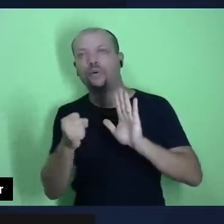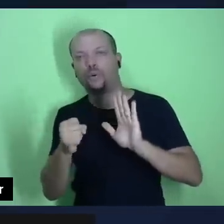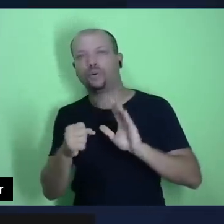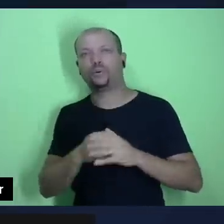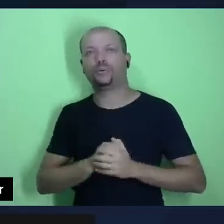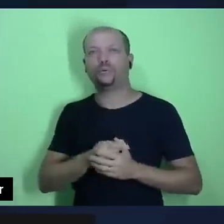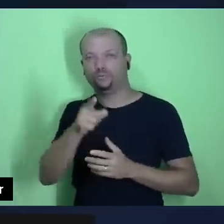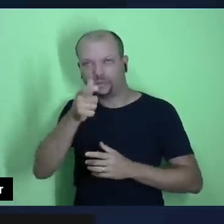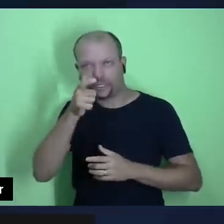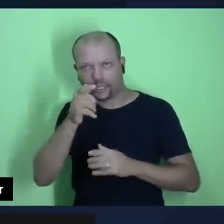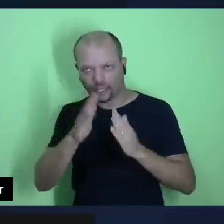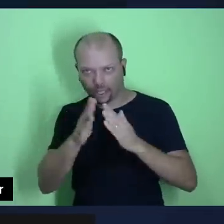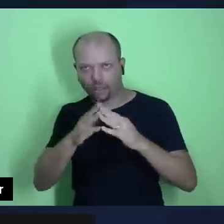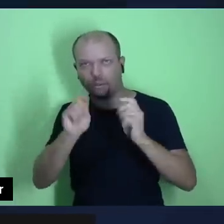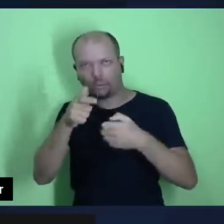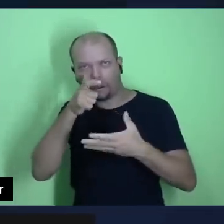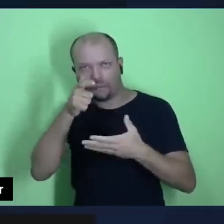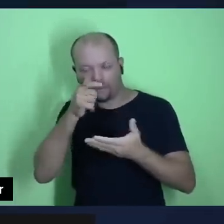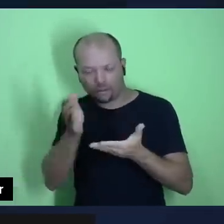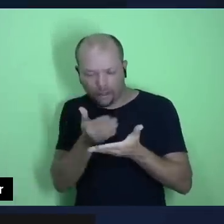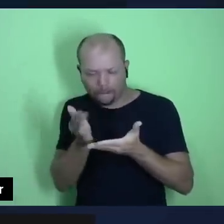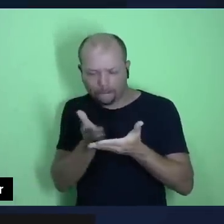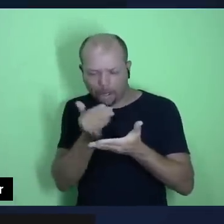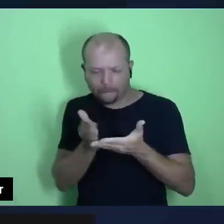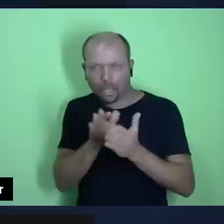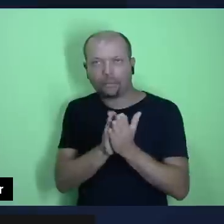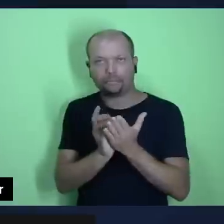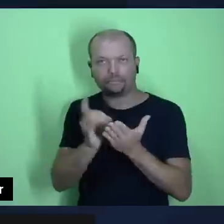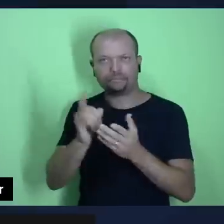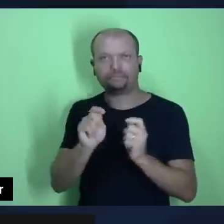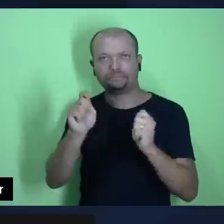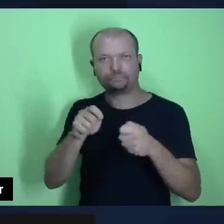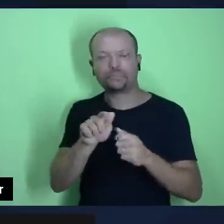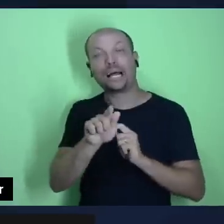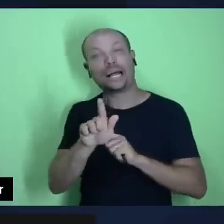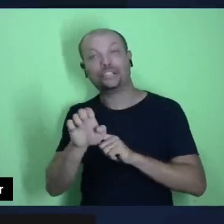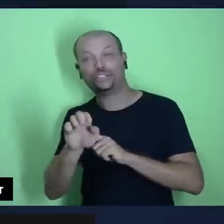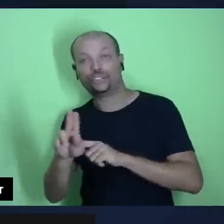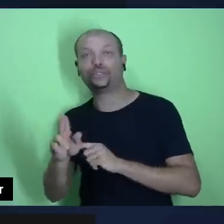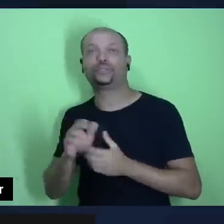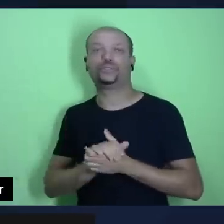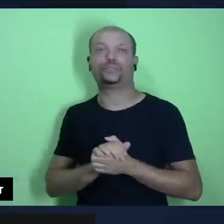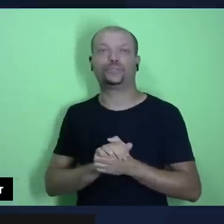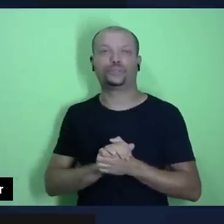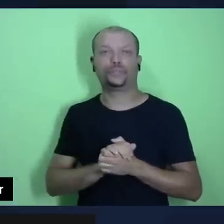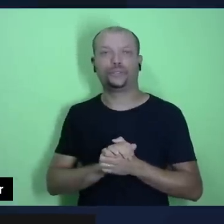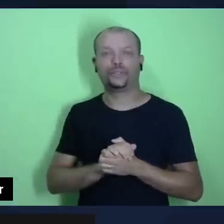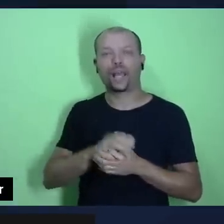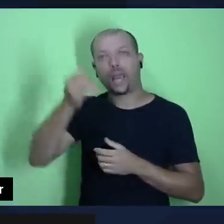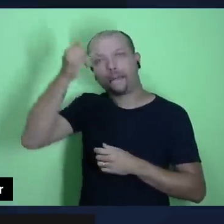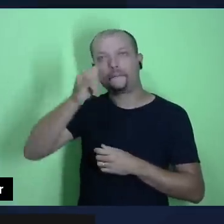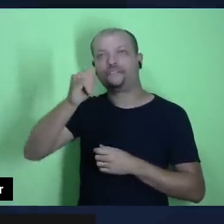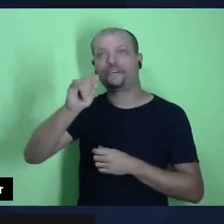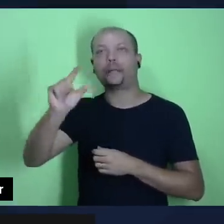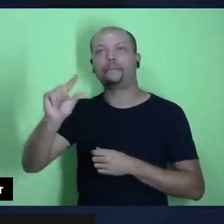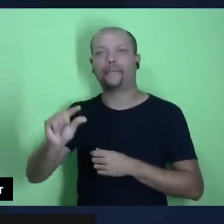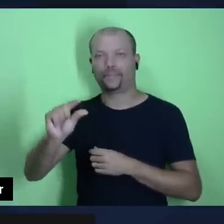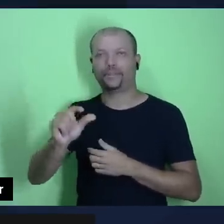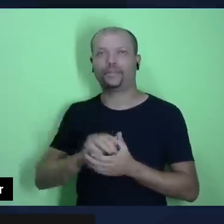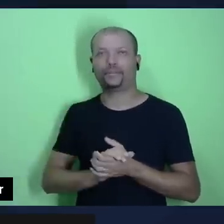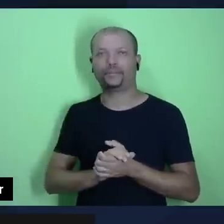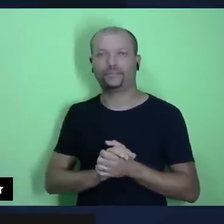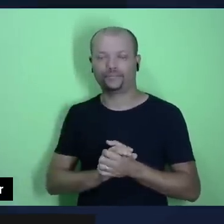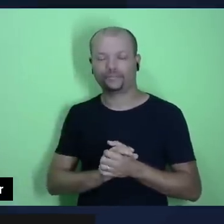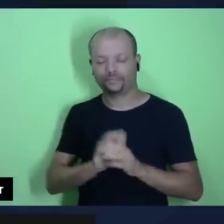casa pode acompanhar também, folhando a sua Bíblia. Ageu é um livro que fica aí na sessão dos profetas menores. Ageu, capítulo